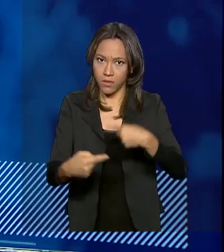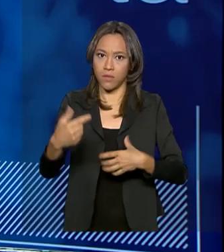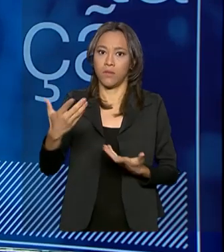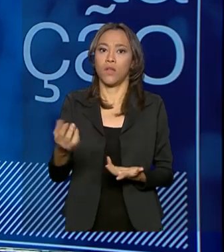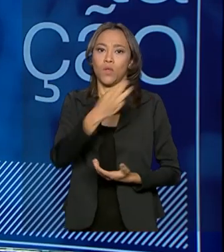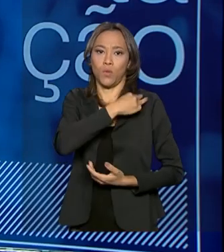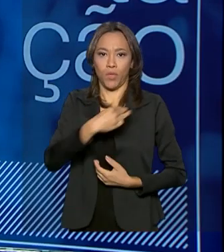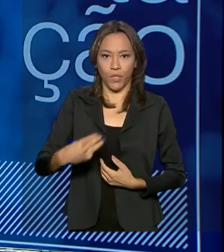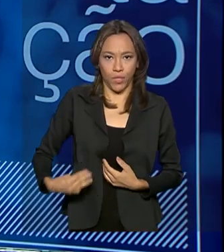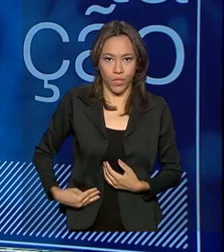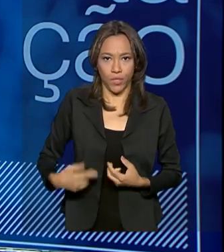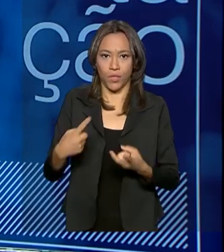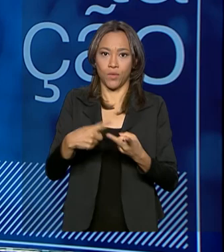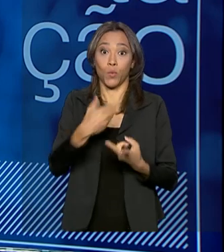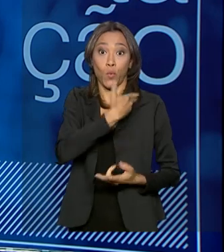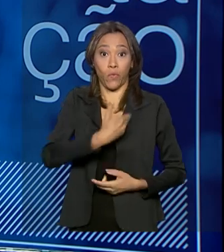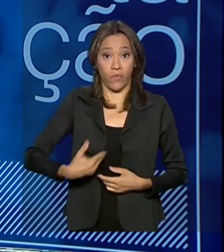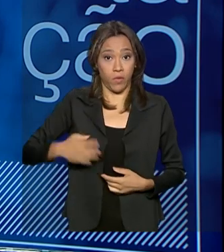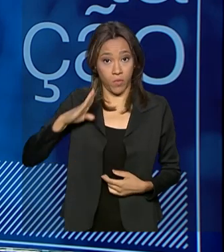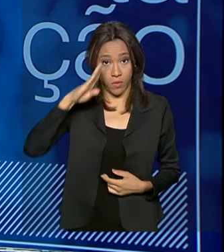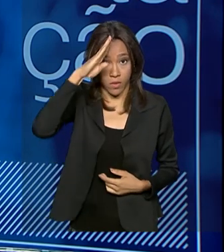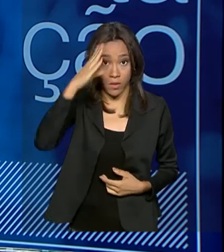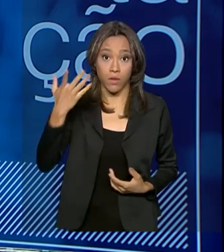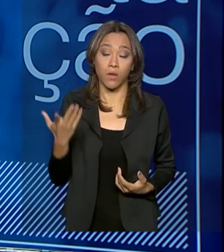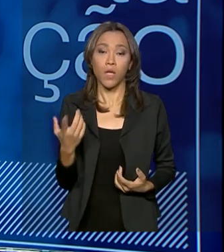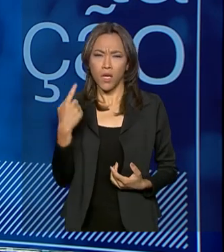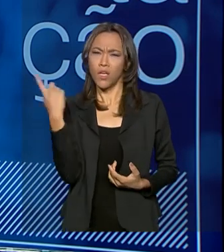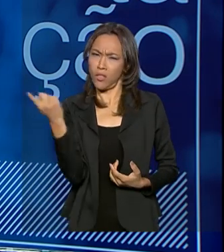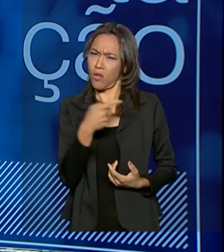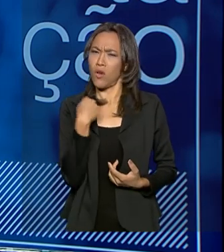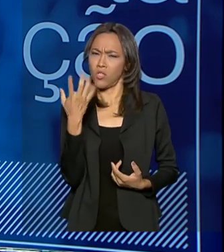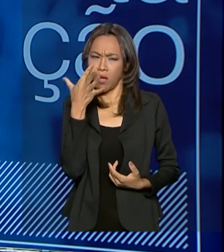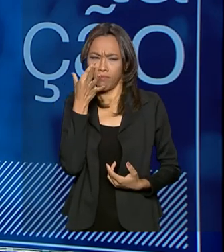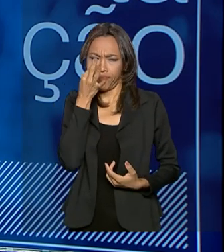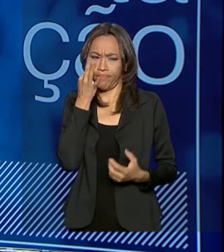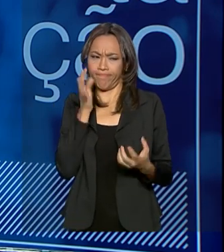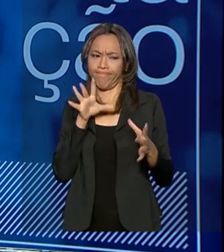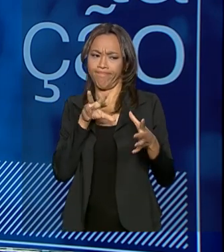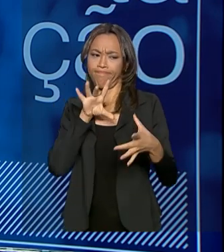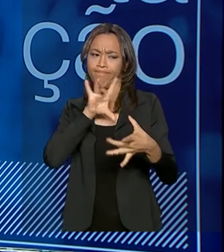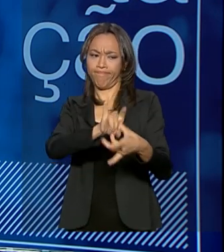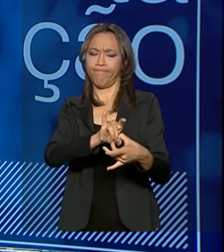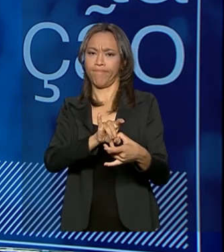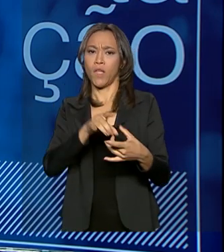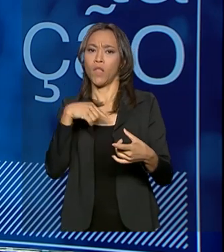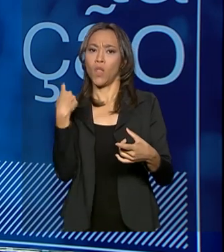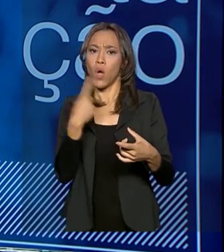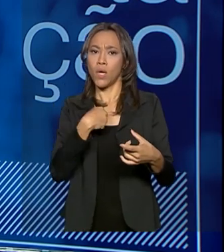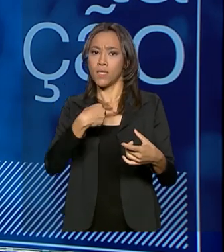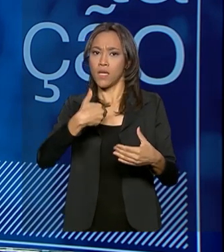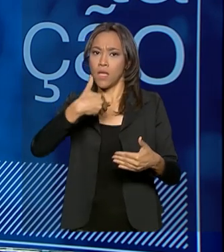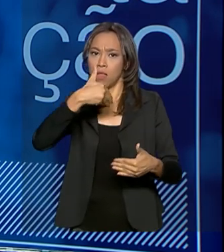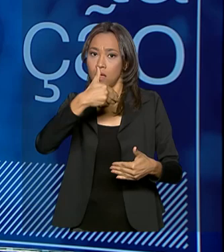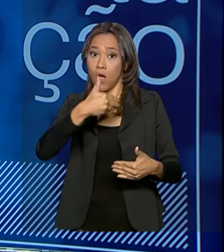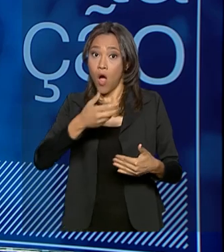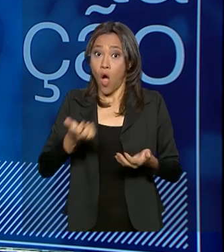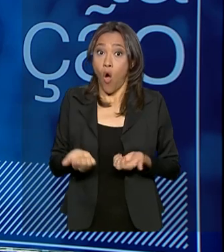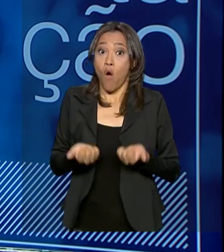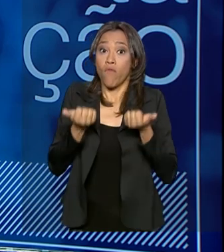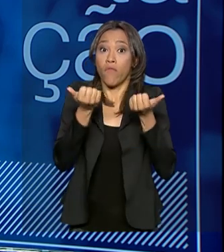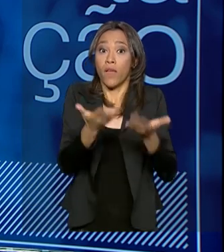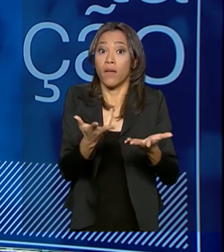Guedes, do governo Jair Bolsonaro, e a gente já viu na prática. Nós crescemos a oferta de crédito